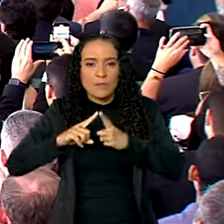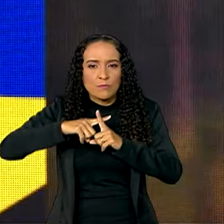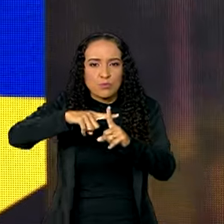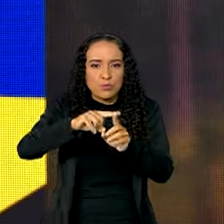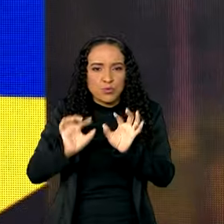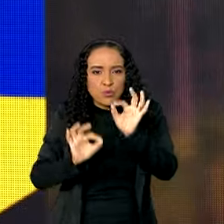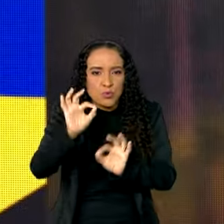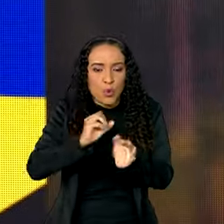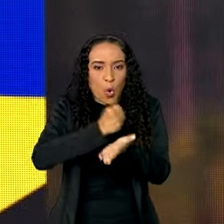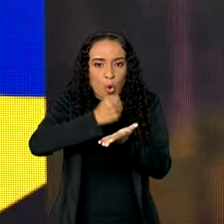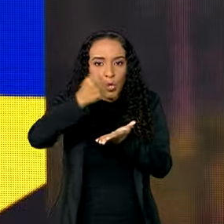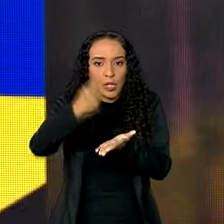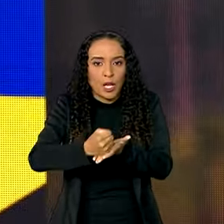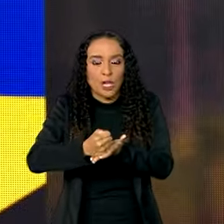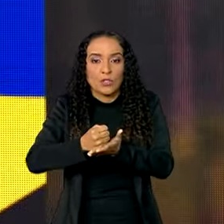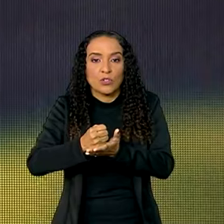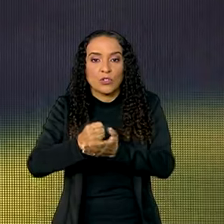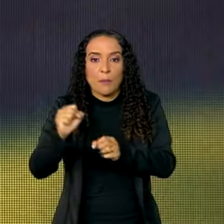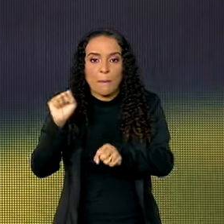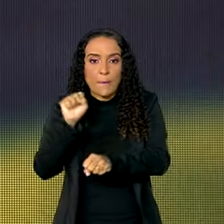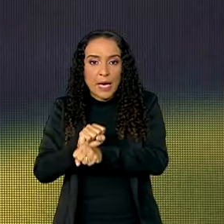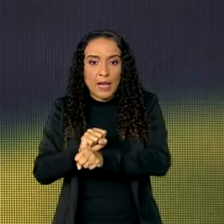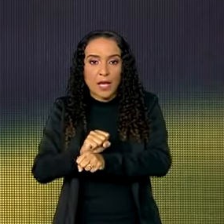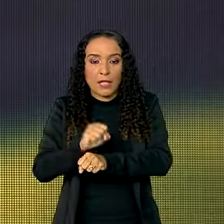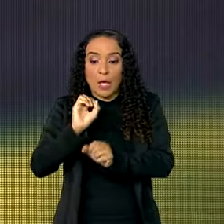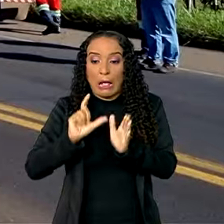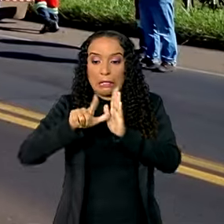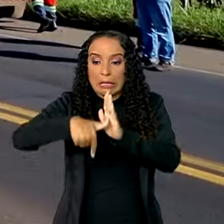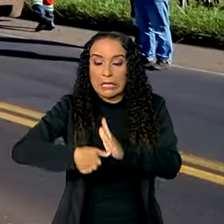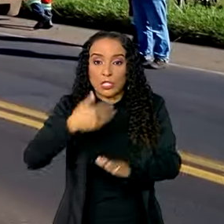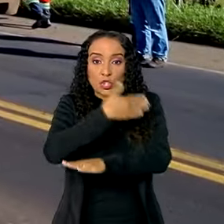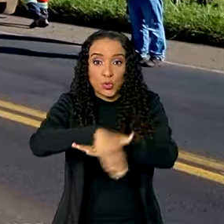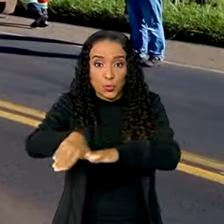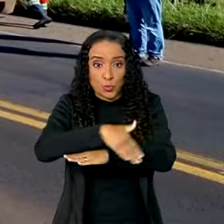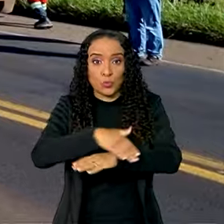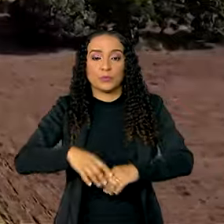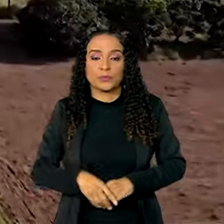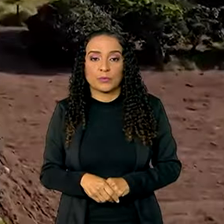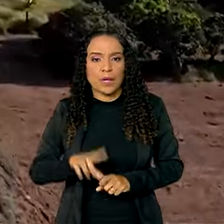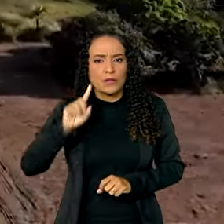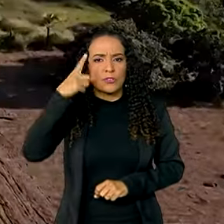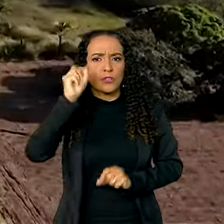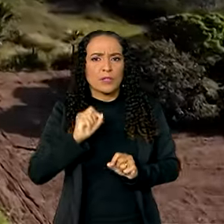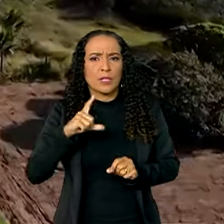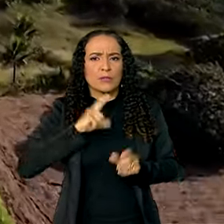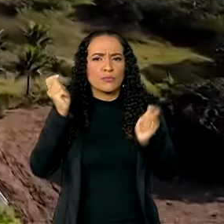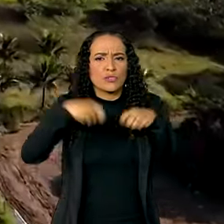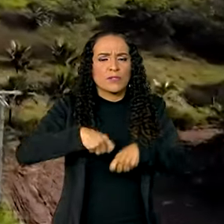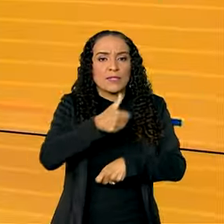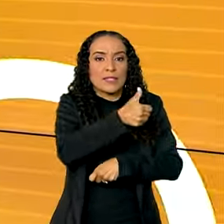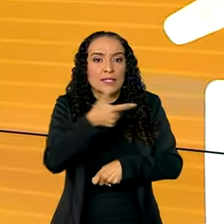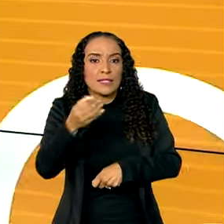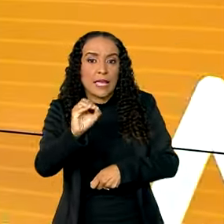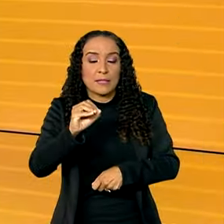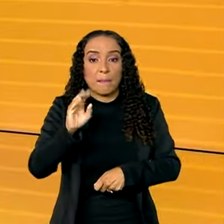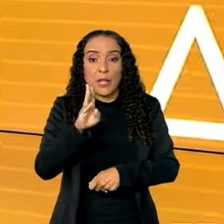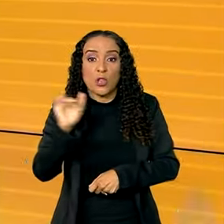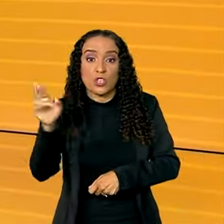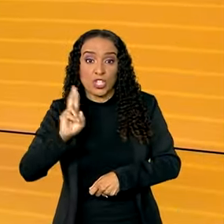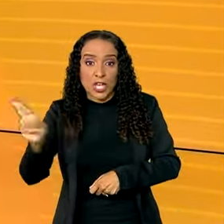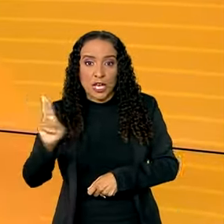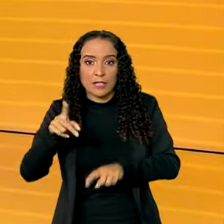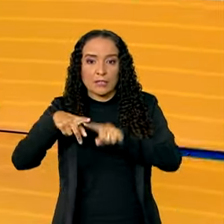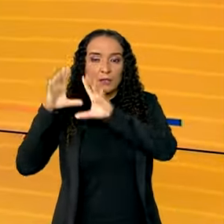vai otimizar contratos de obras paradas ou atrasadas de rodovias. A iniciativa prevê R 110 bilhões